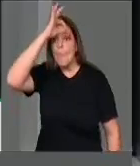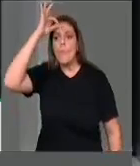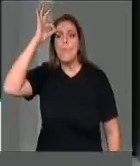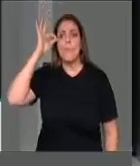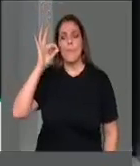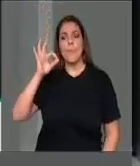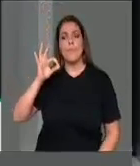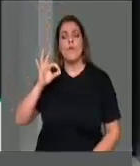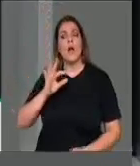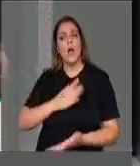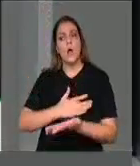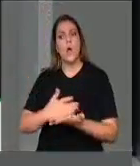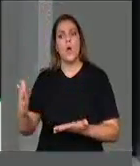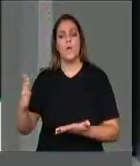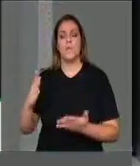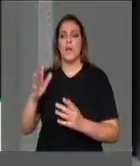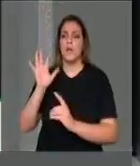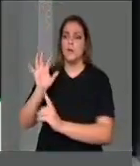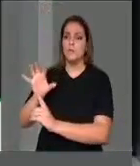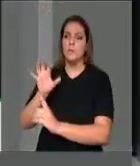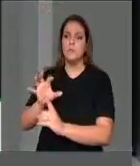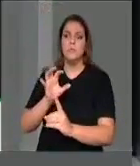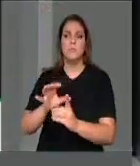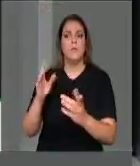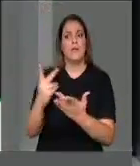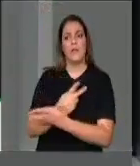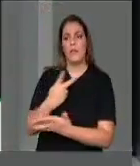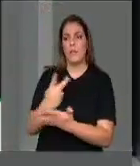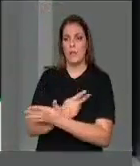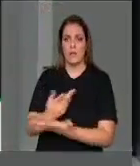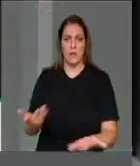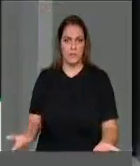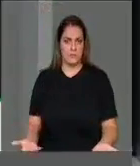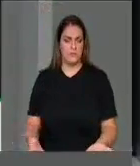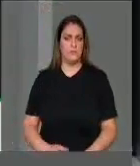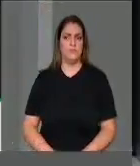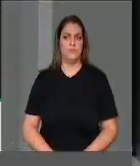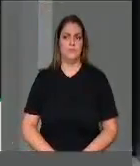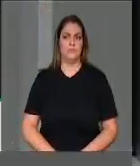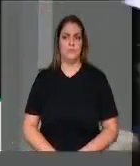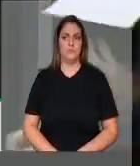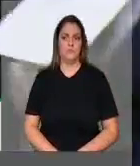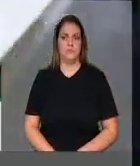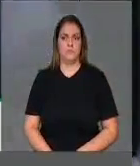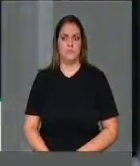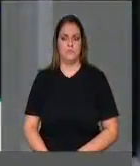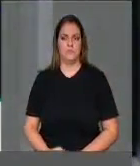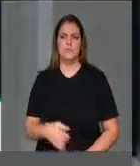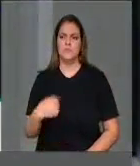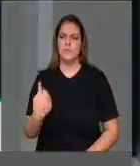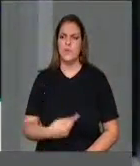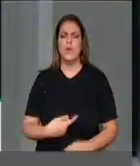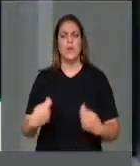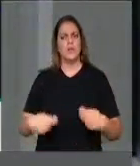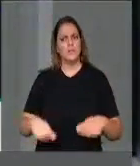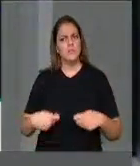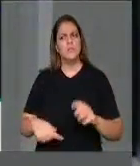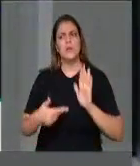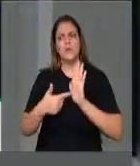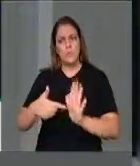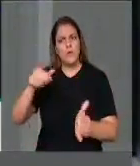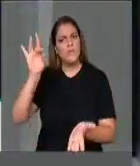e distorcem o significado de diversas manifestações. Precisamos reagir a isso,